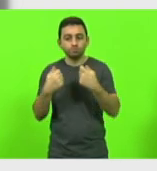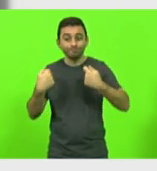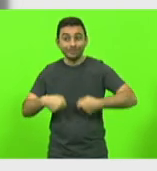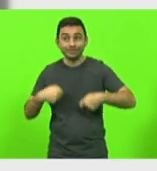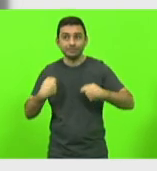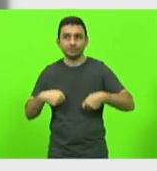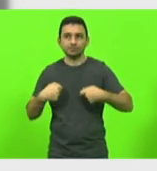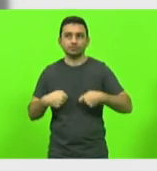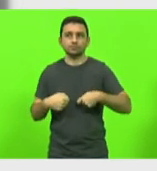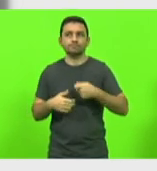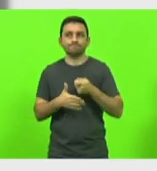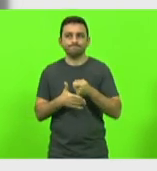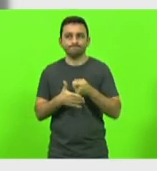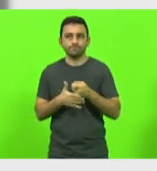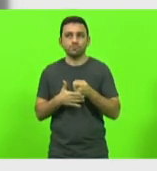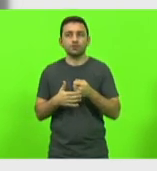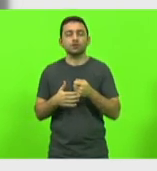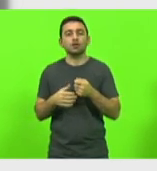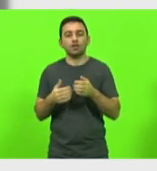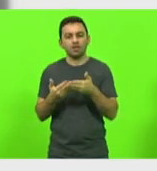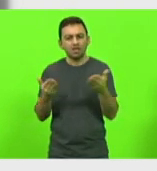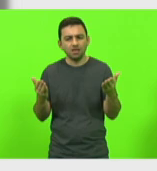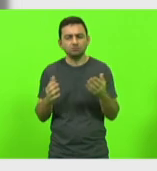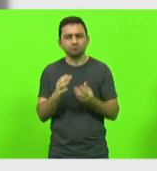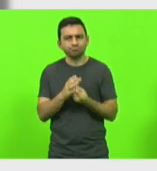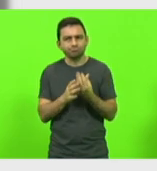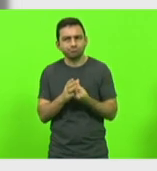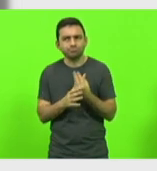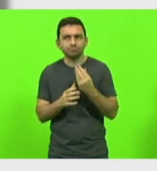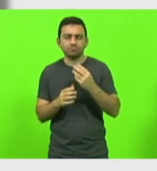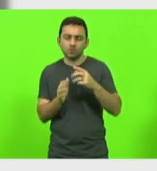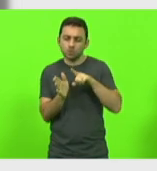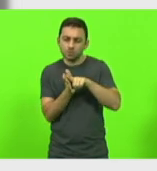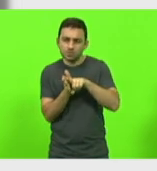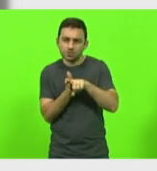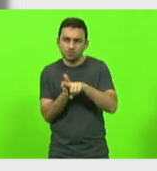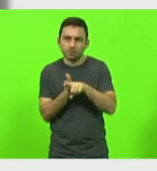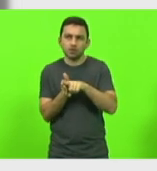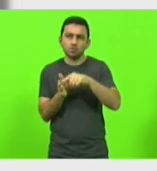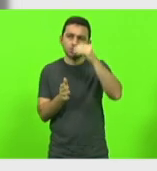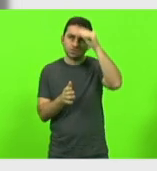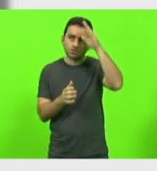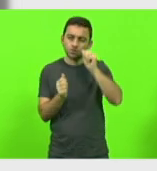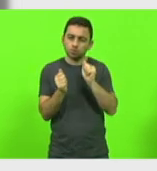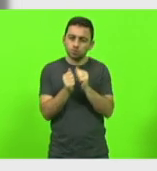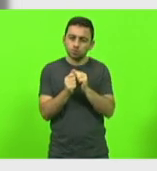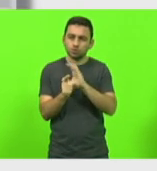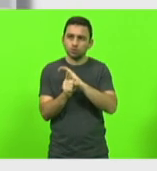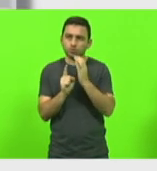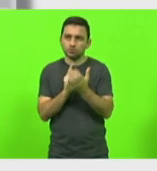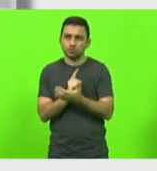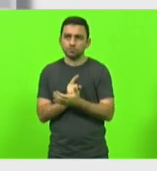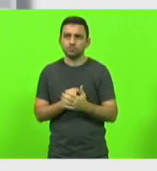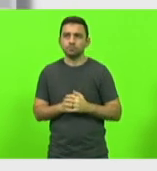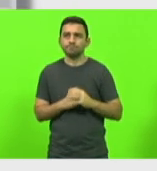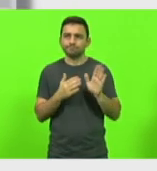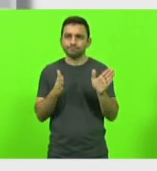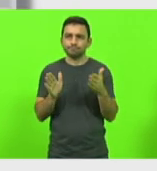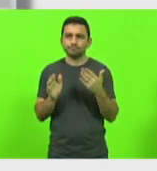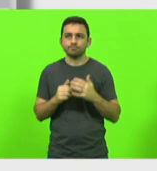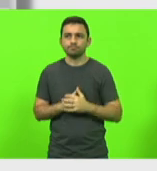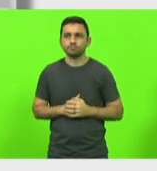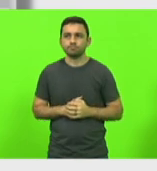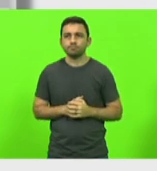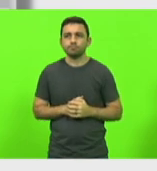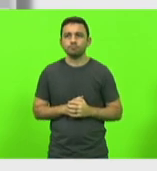de produzir conhecimentos, pesquisa, envolvimento com a comunidade. Pode passar. Também é